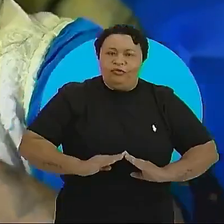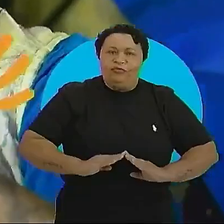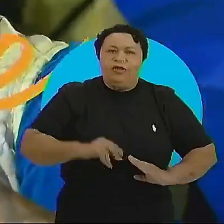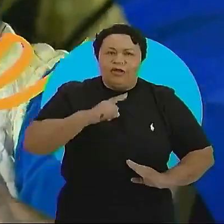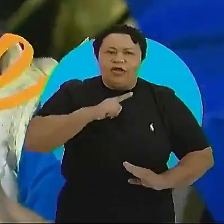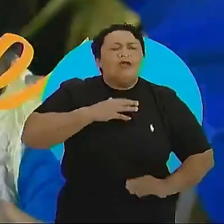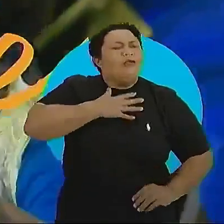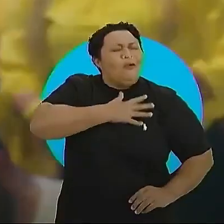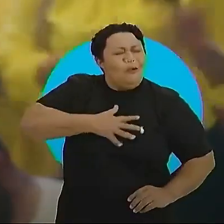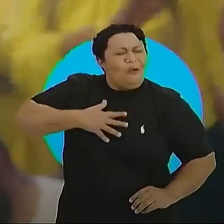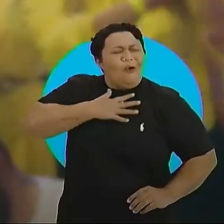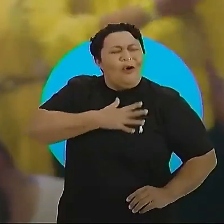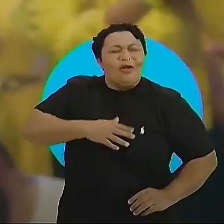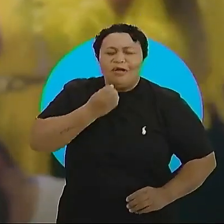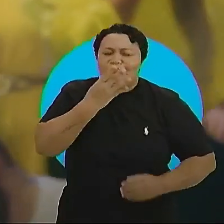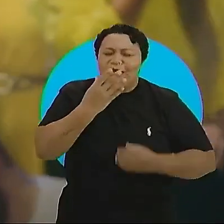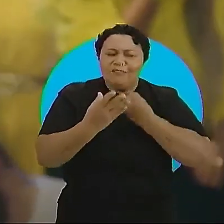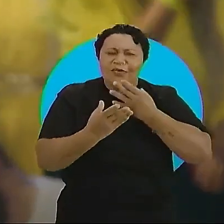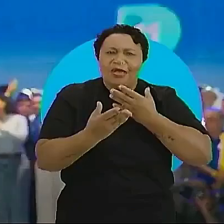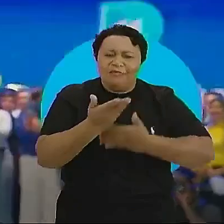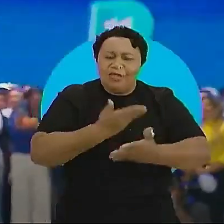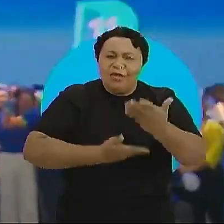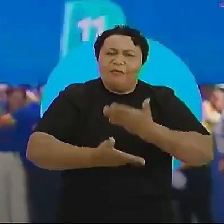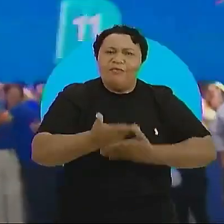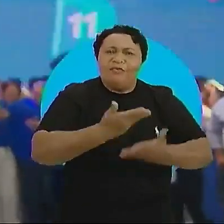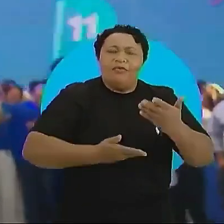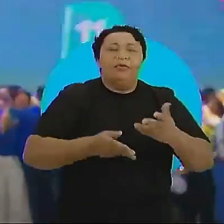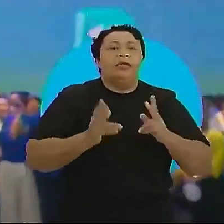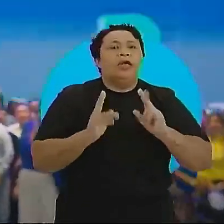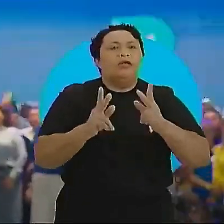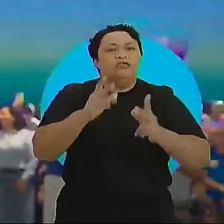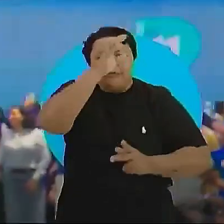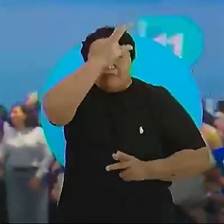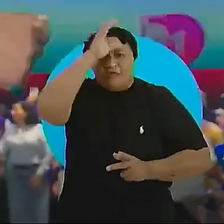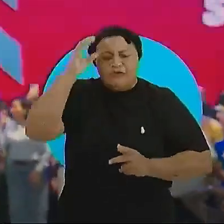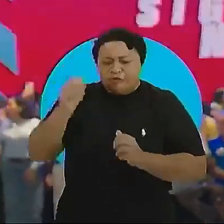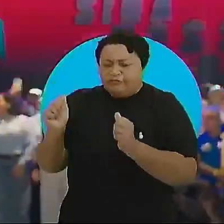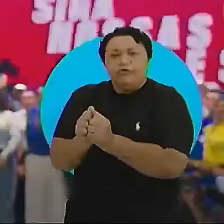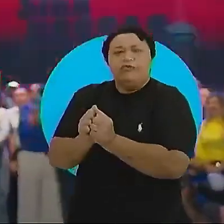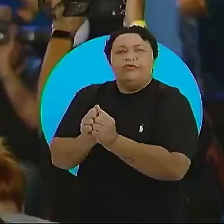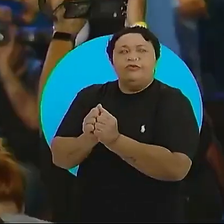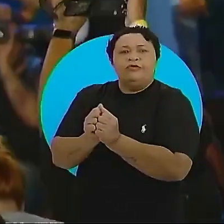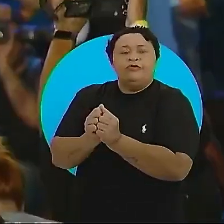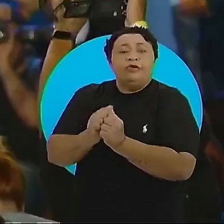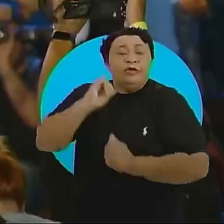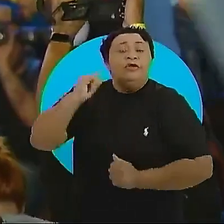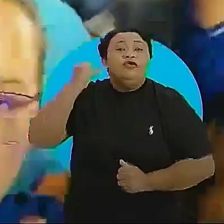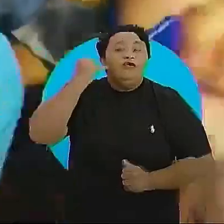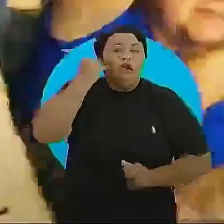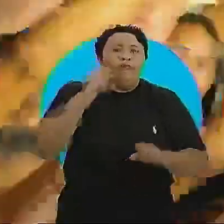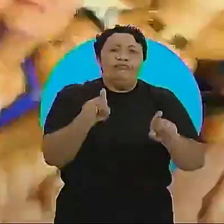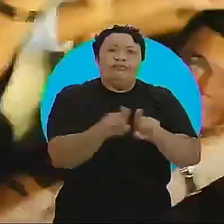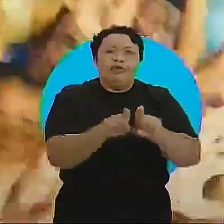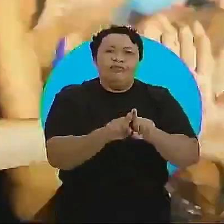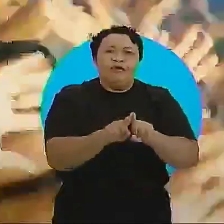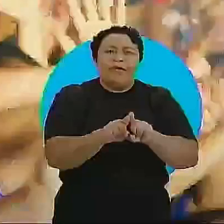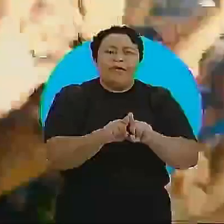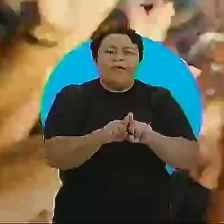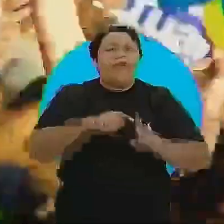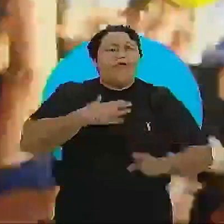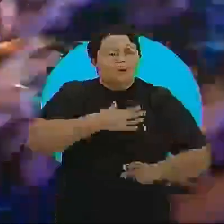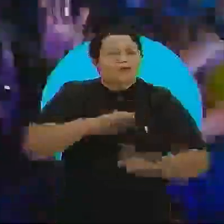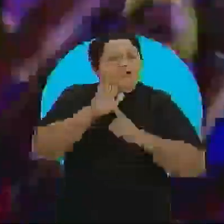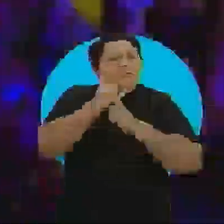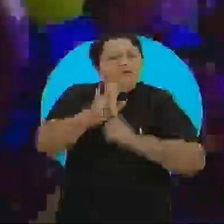e que gosta de fazer o bem. Eu sempre estive ao lado de Cícero e ao lado de João. E pra